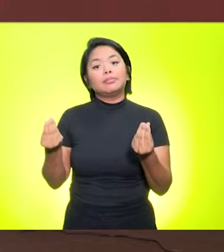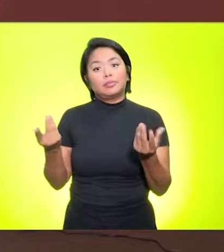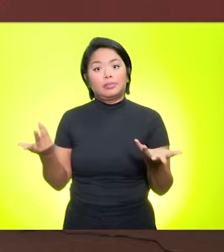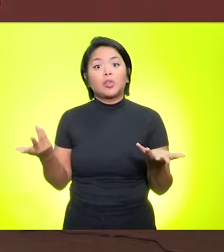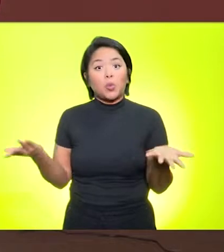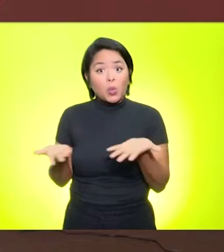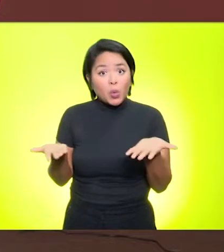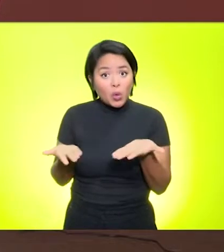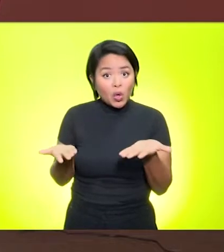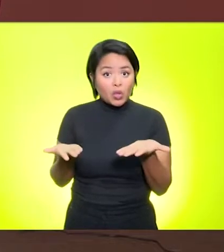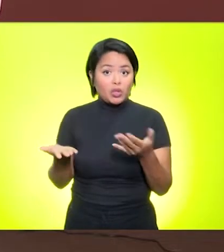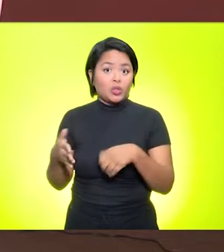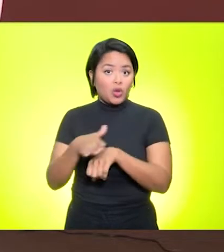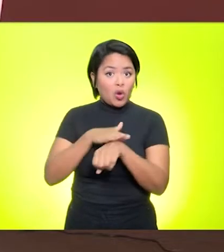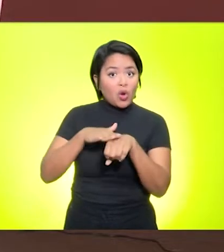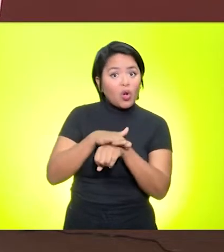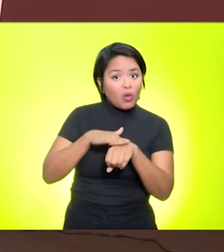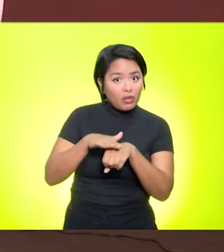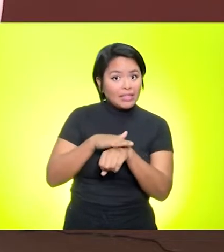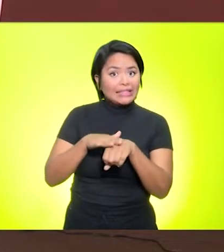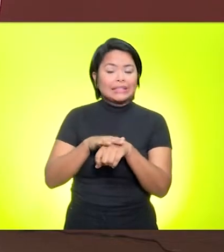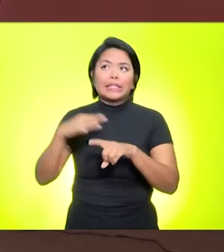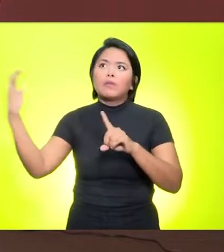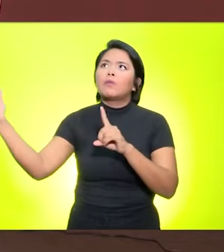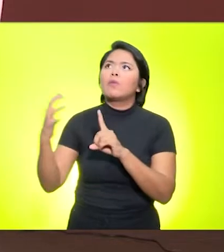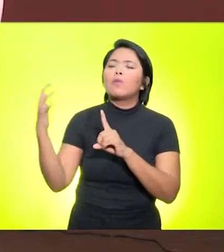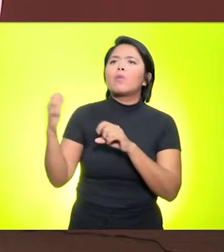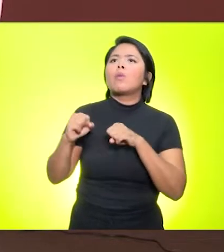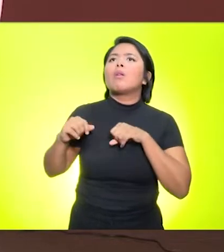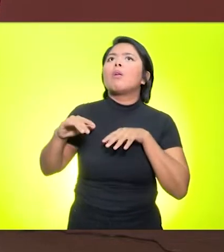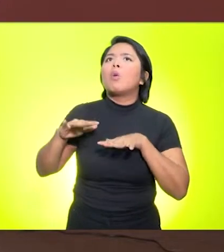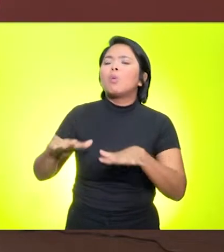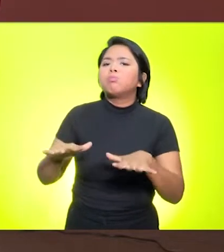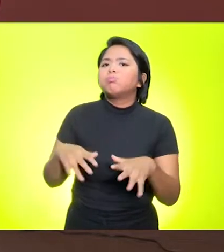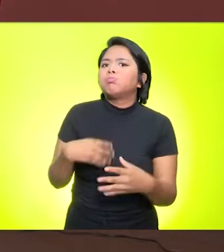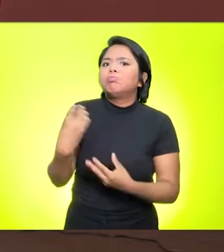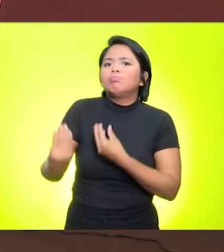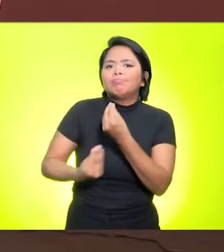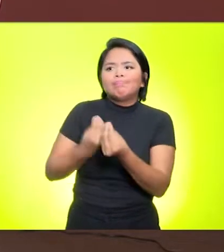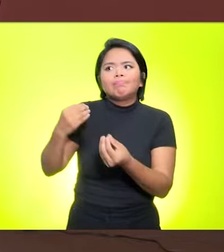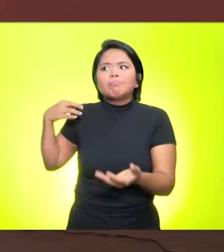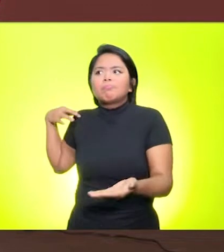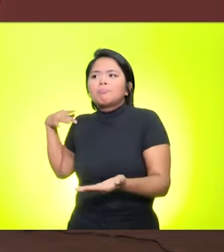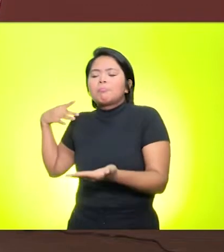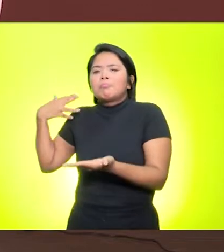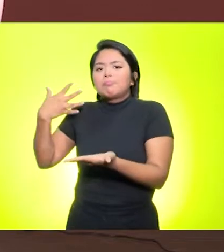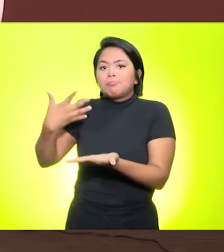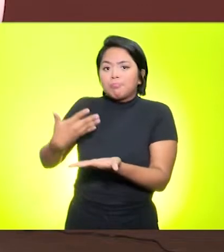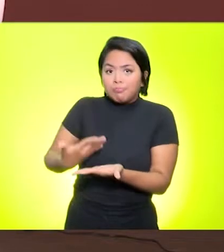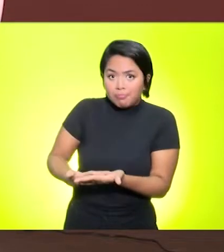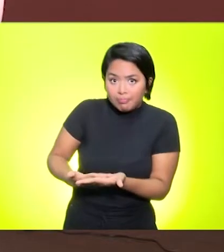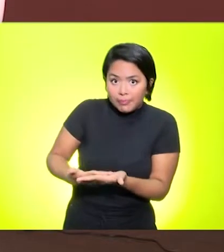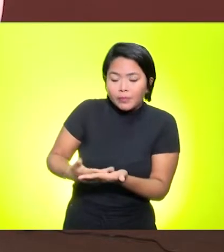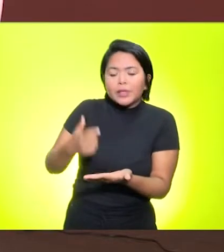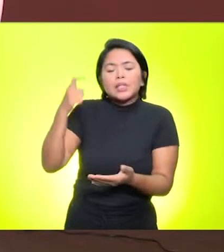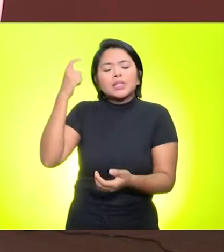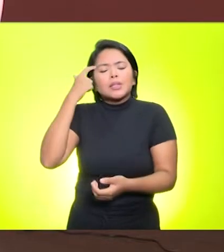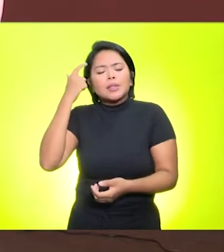nós vamos conversar um pouco sobre esses impactos, fazer um pouco desse retrospecto, apontar algumas